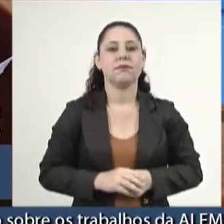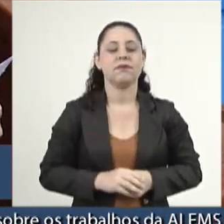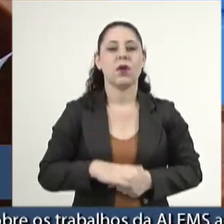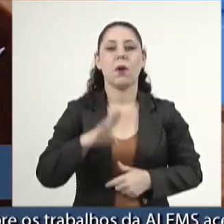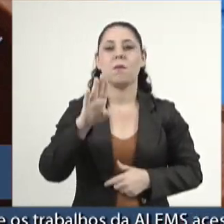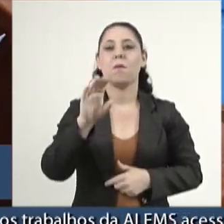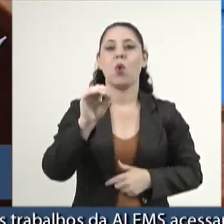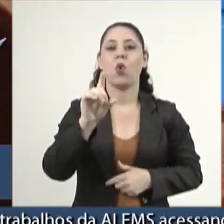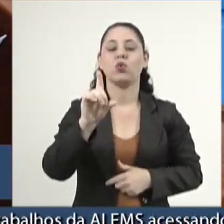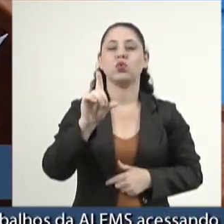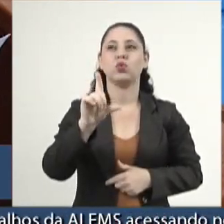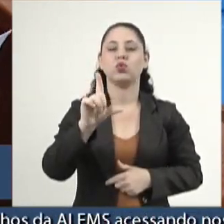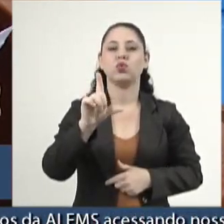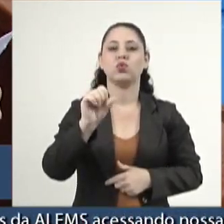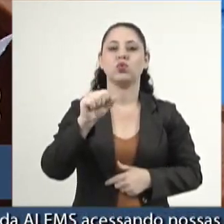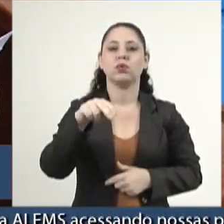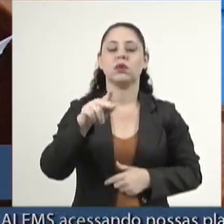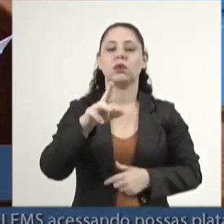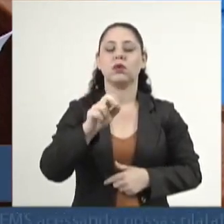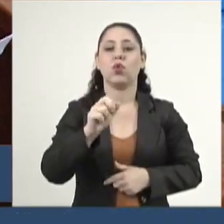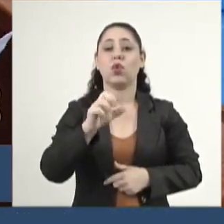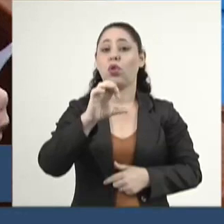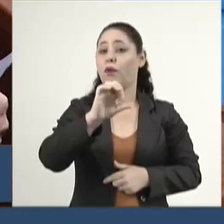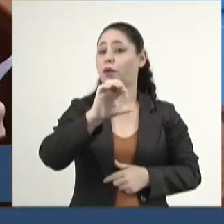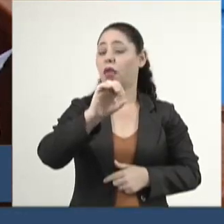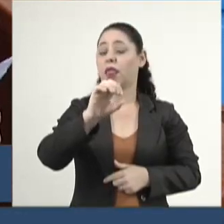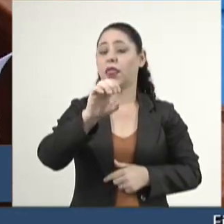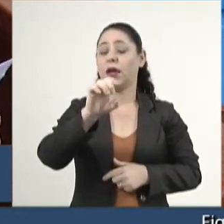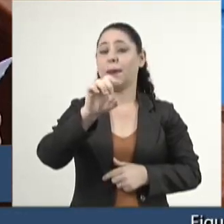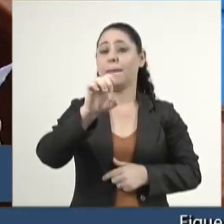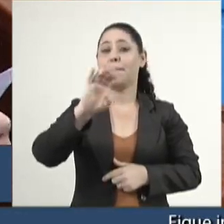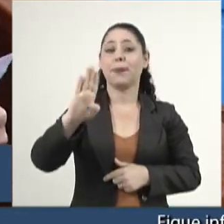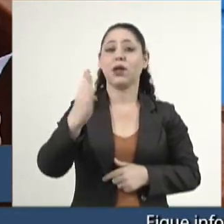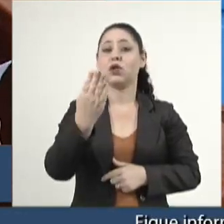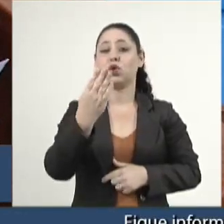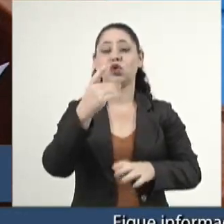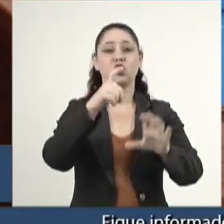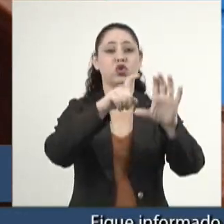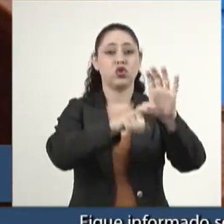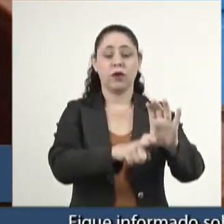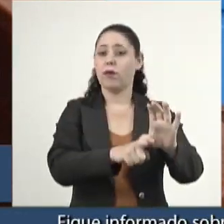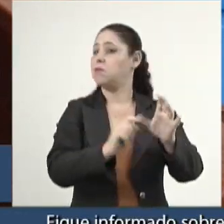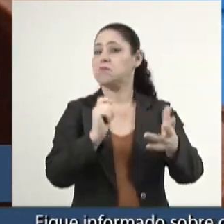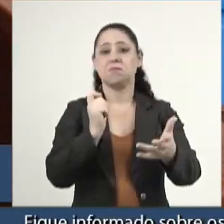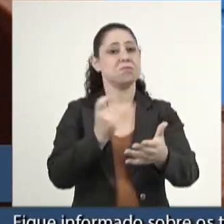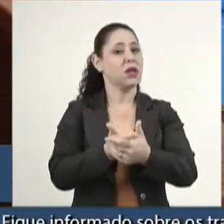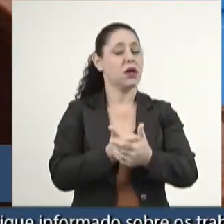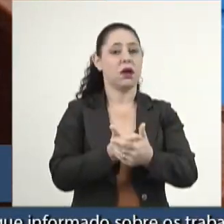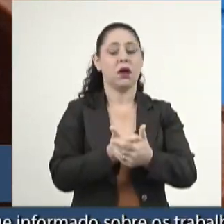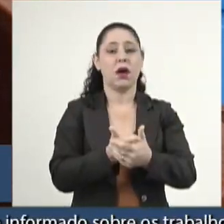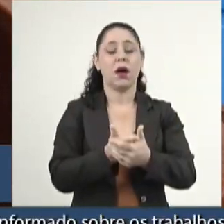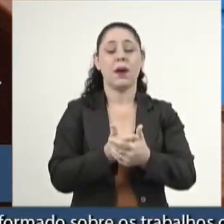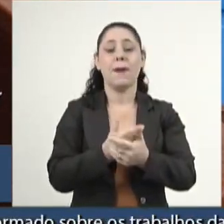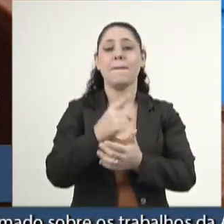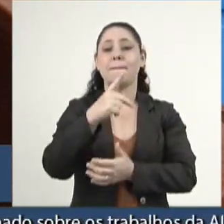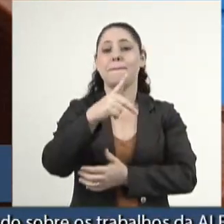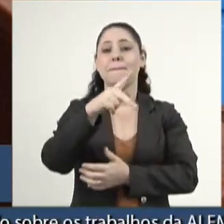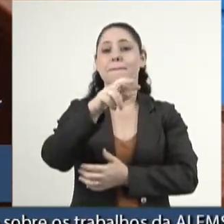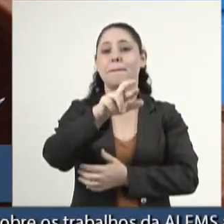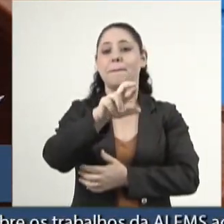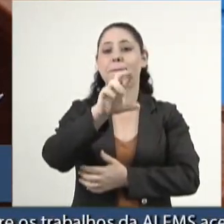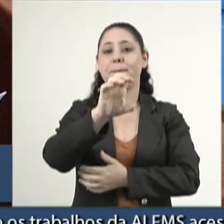90 bilhões de precatórios não pagos pelo governo anterior. 90